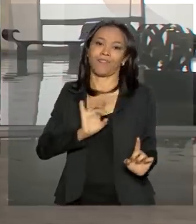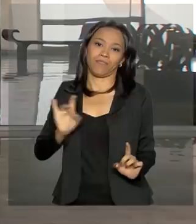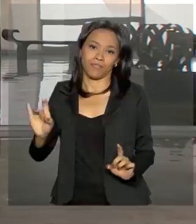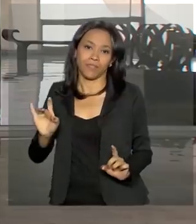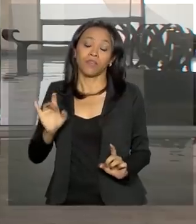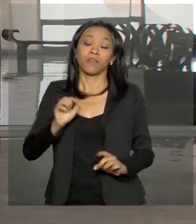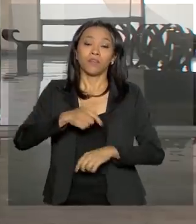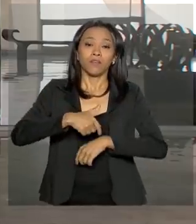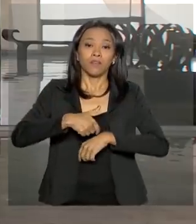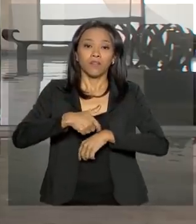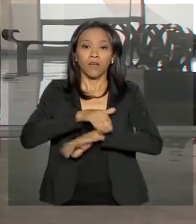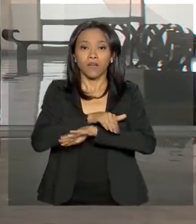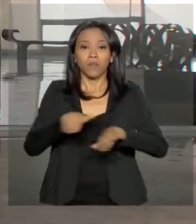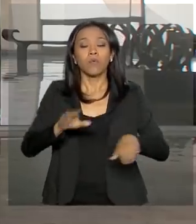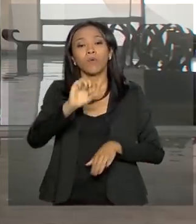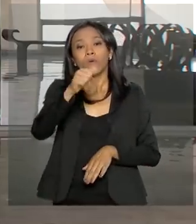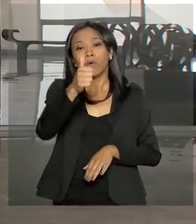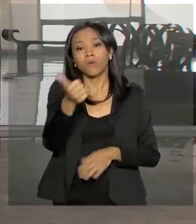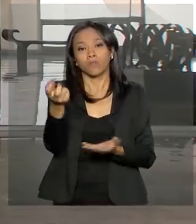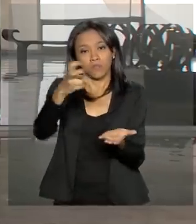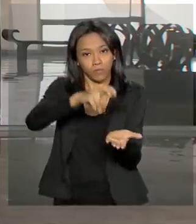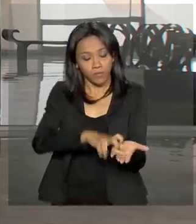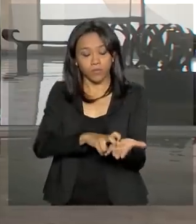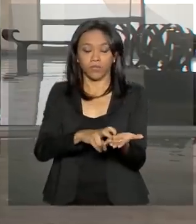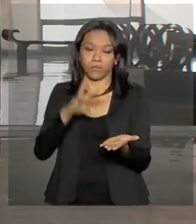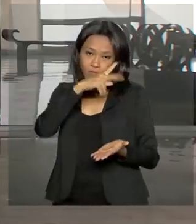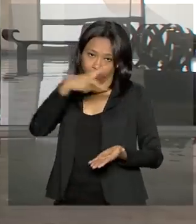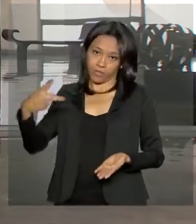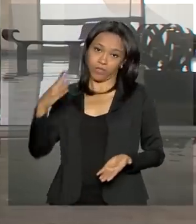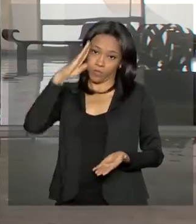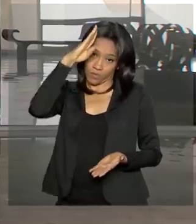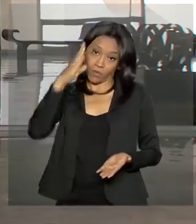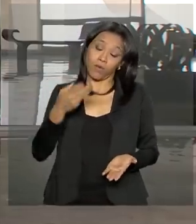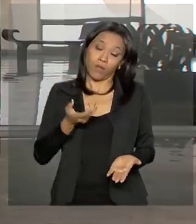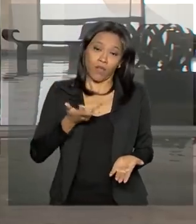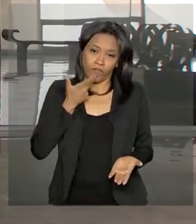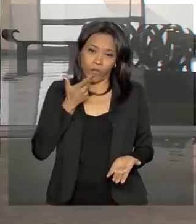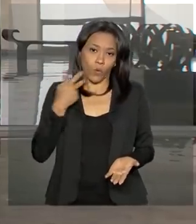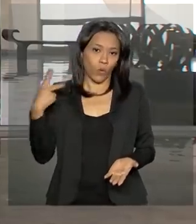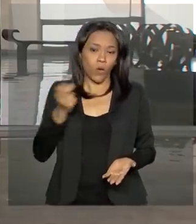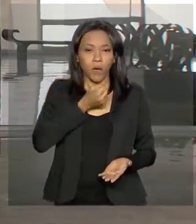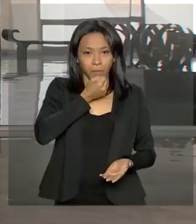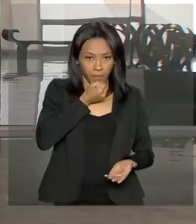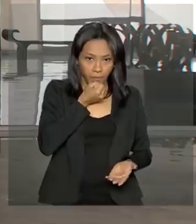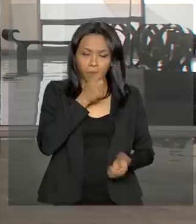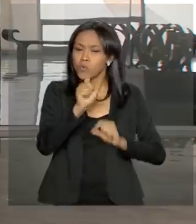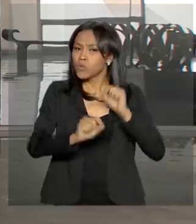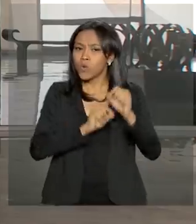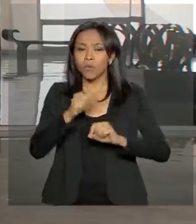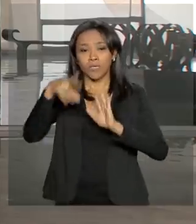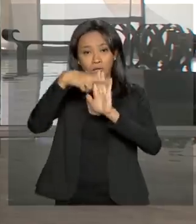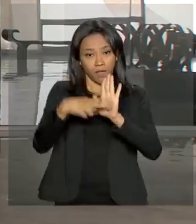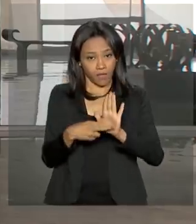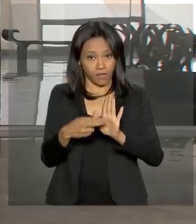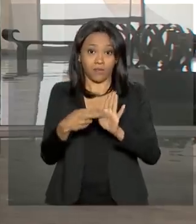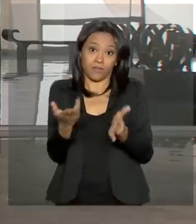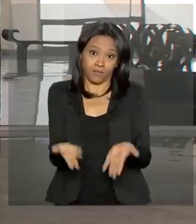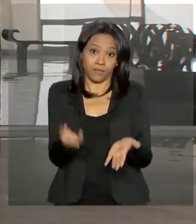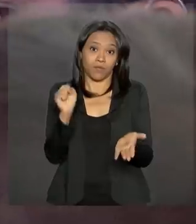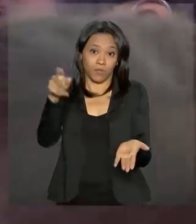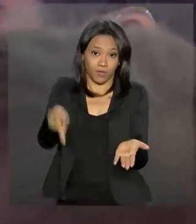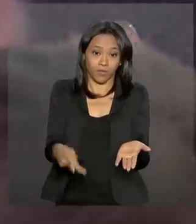volta das 11h da manhã, o presidente Jair Bolsonaro falou com os jornalistas sobre a reforma da Previdência. Veja.